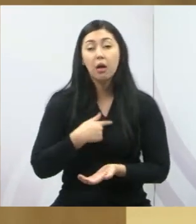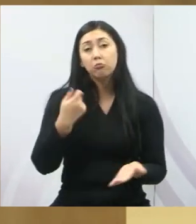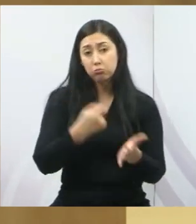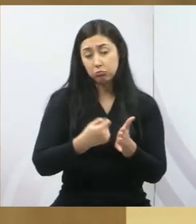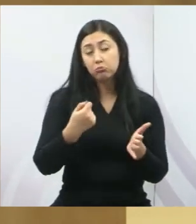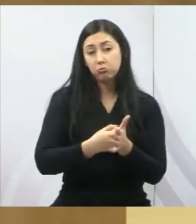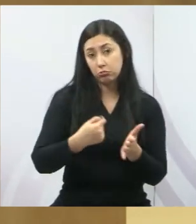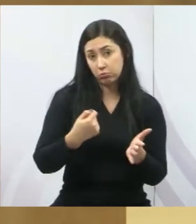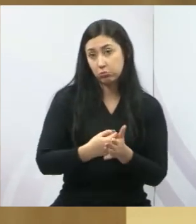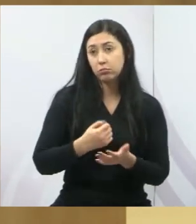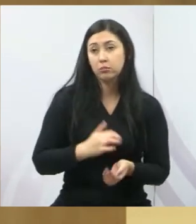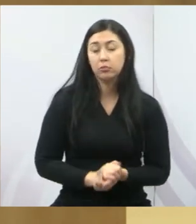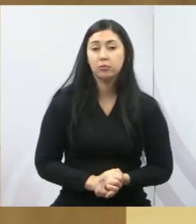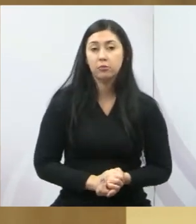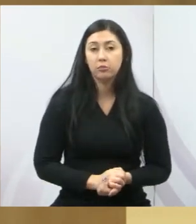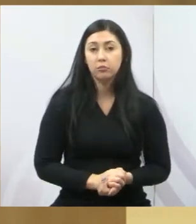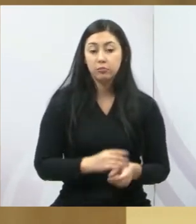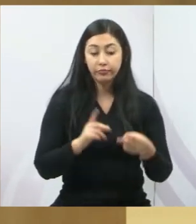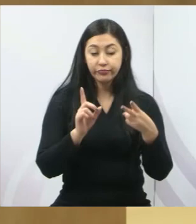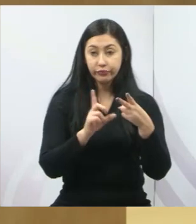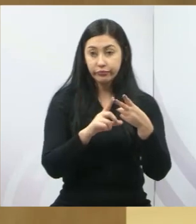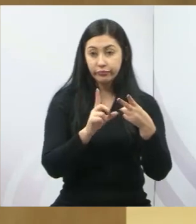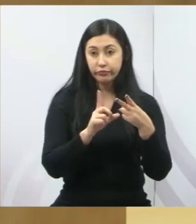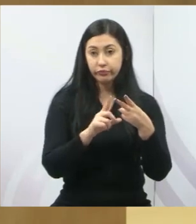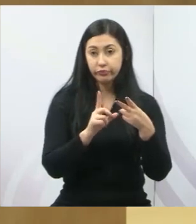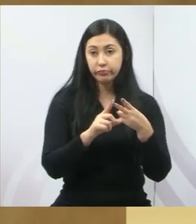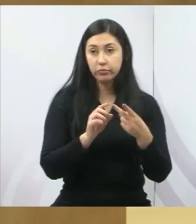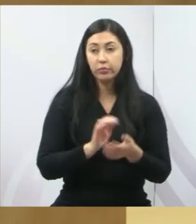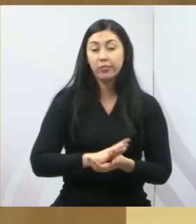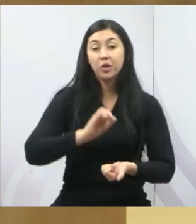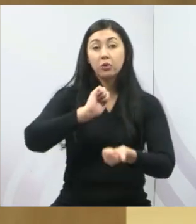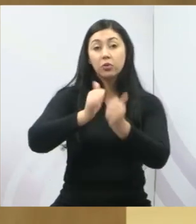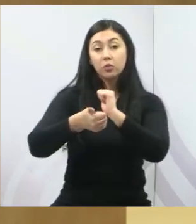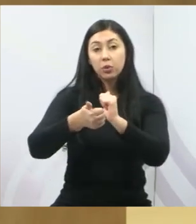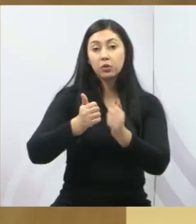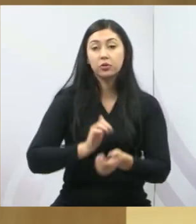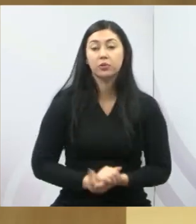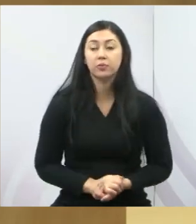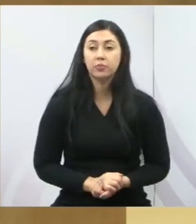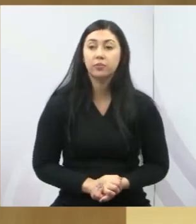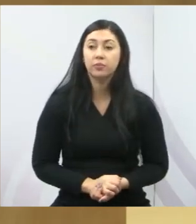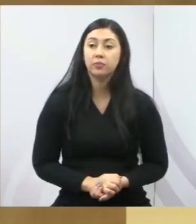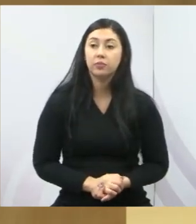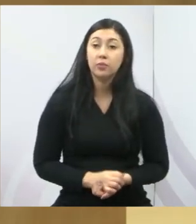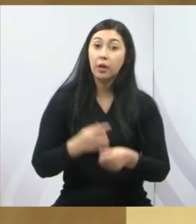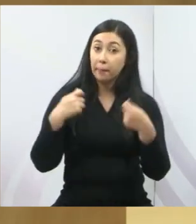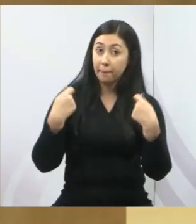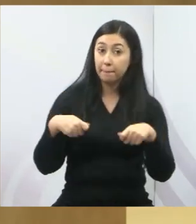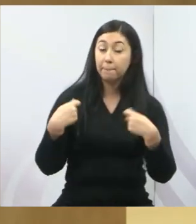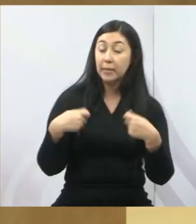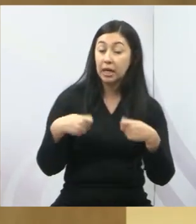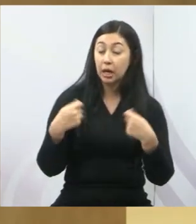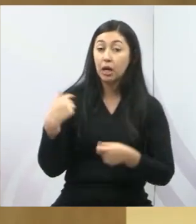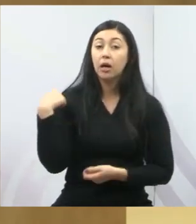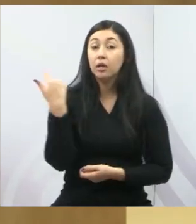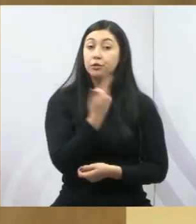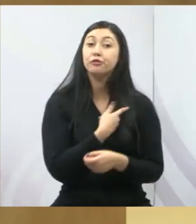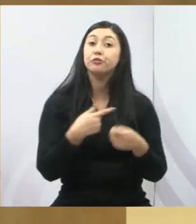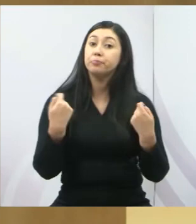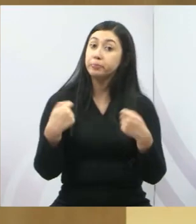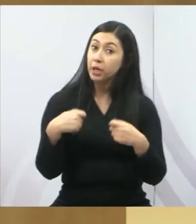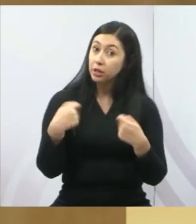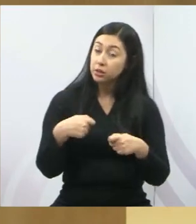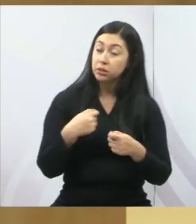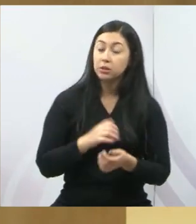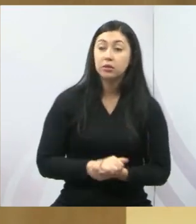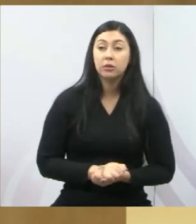cobrança. E a segunda é o esporte. É necessário que a gente tenha